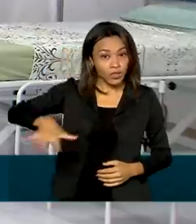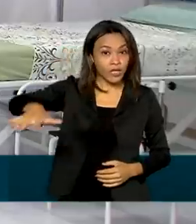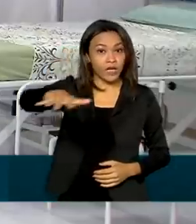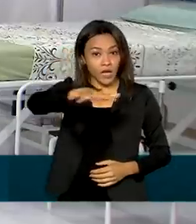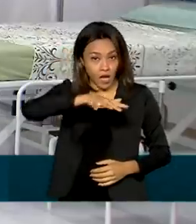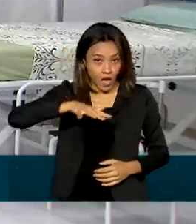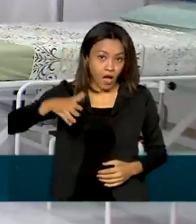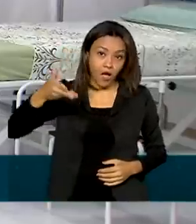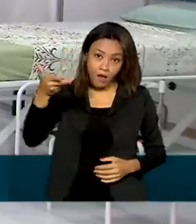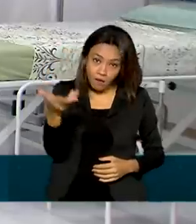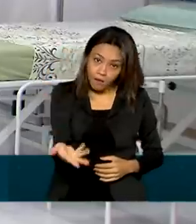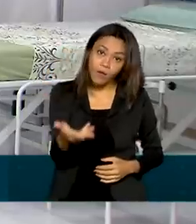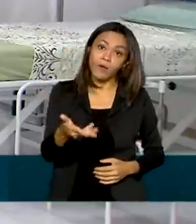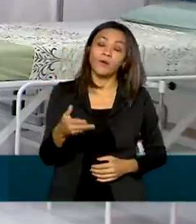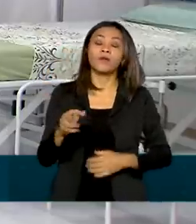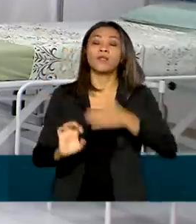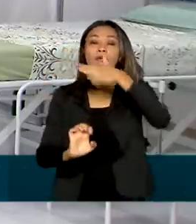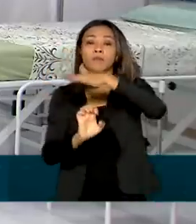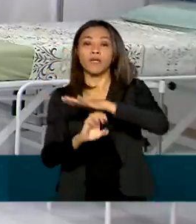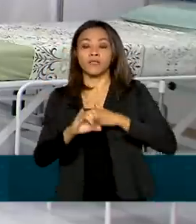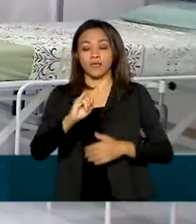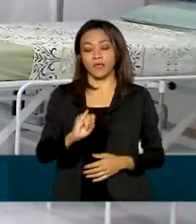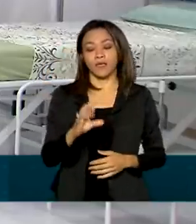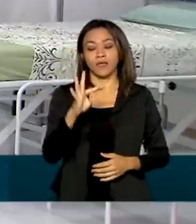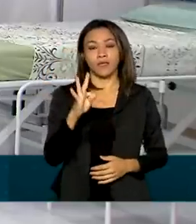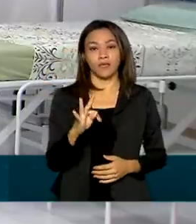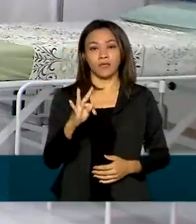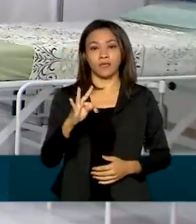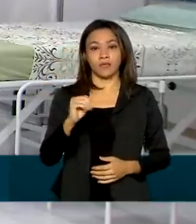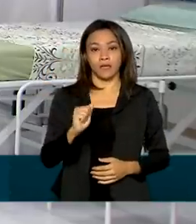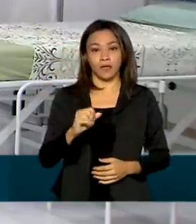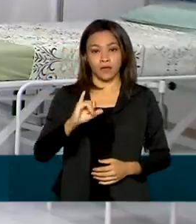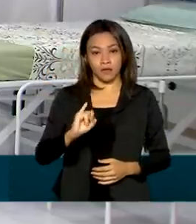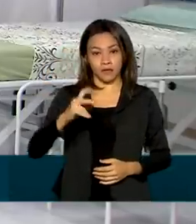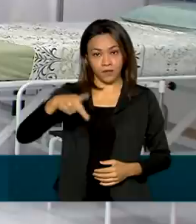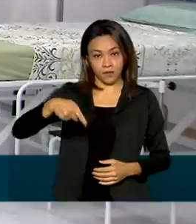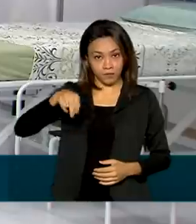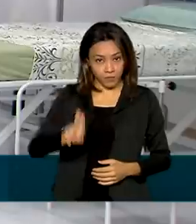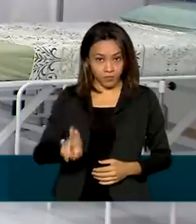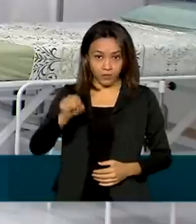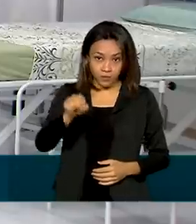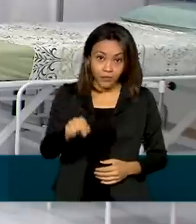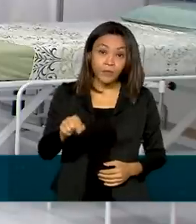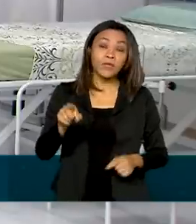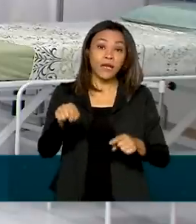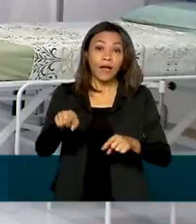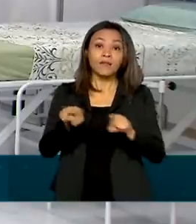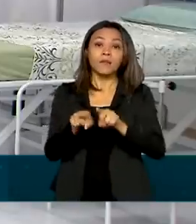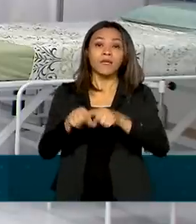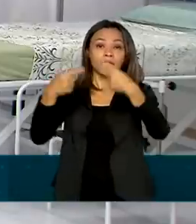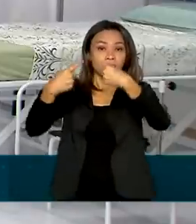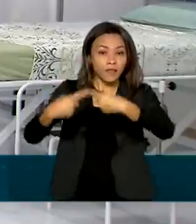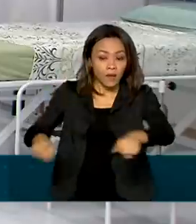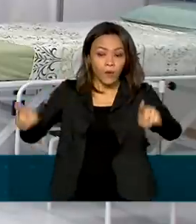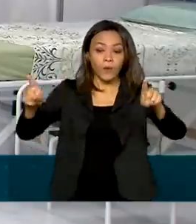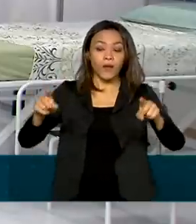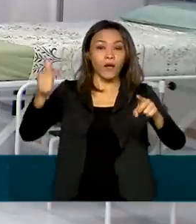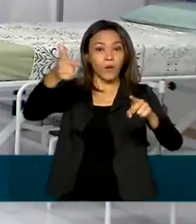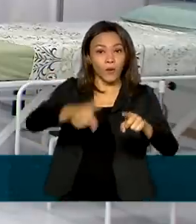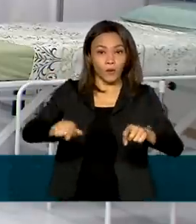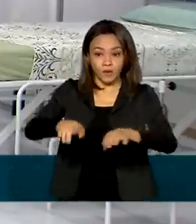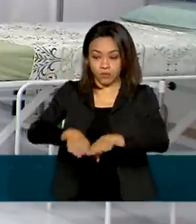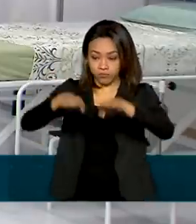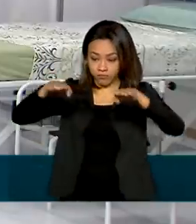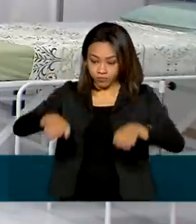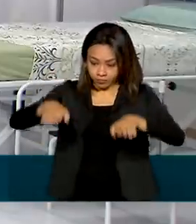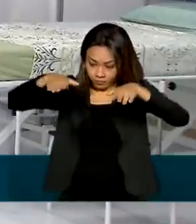brasileiro de Itaipu Binacional, o general João Francisco Ferreira. Lá também ele vai inaugurar a ampliação da pista de pouso do